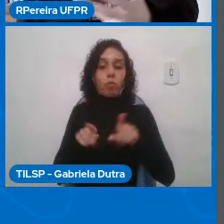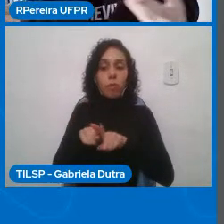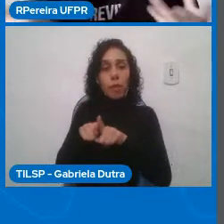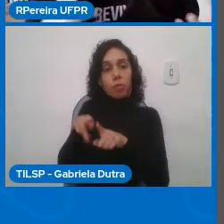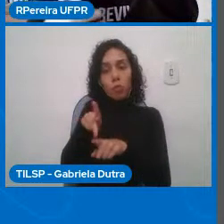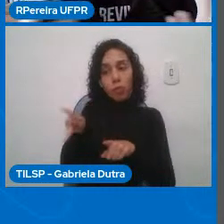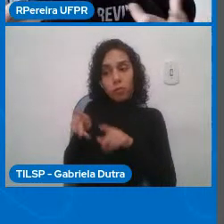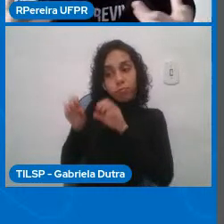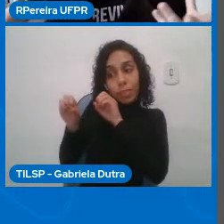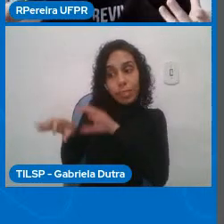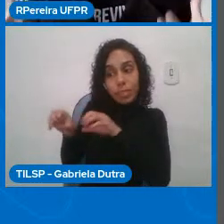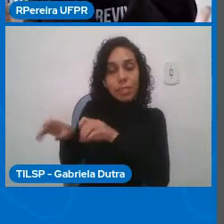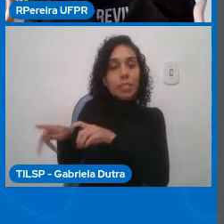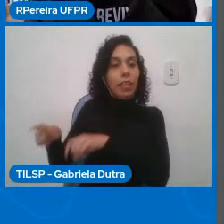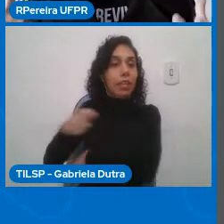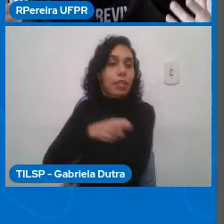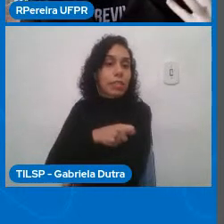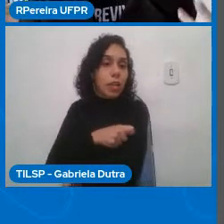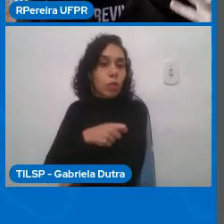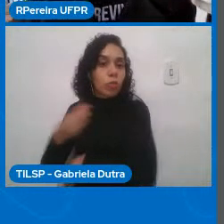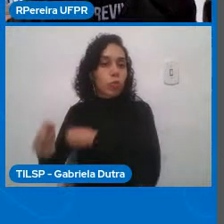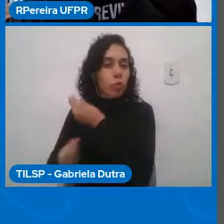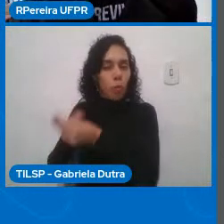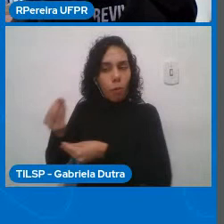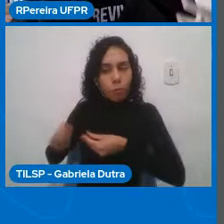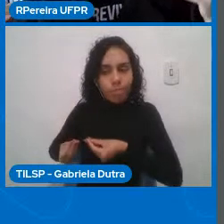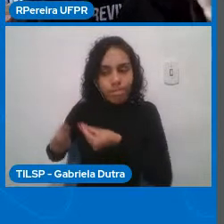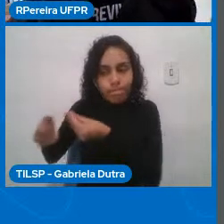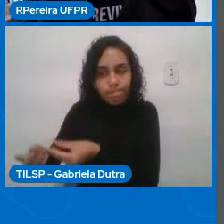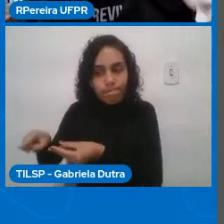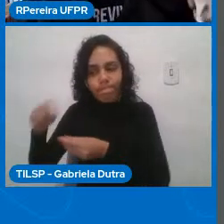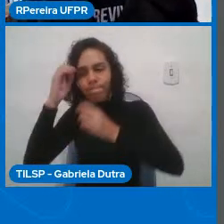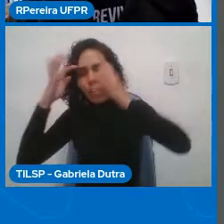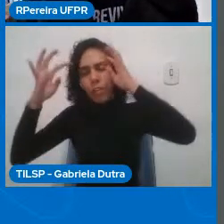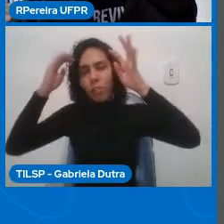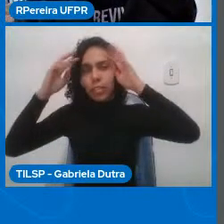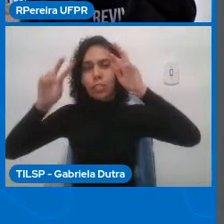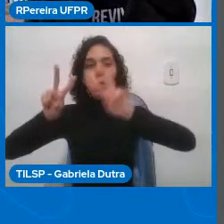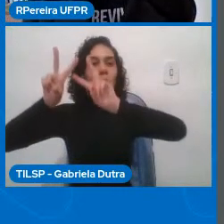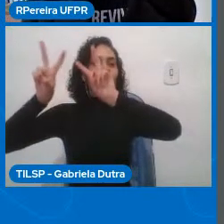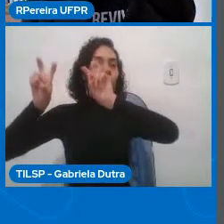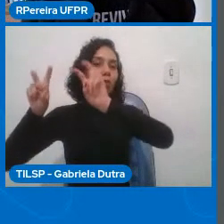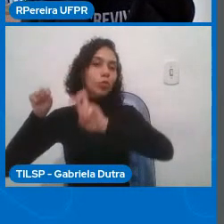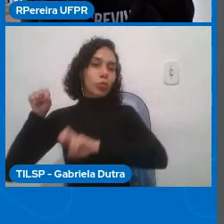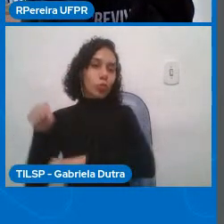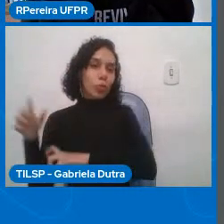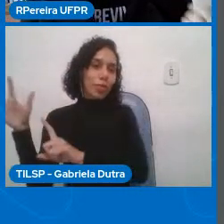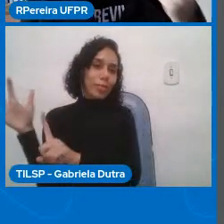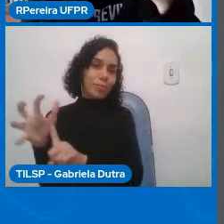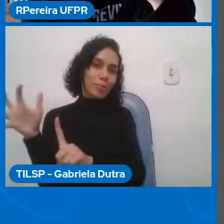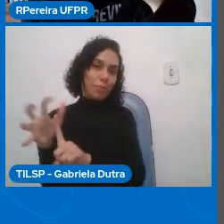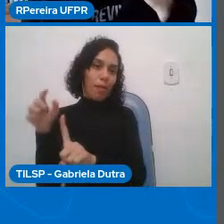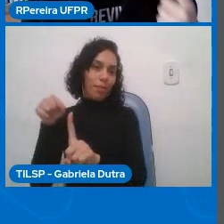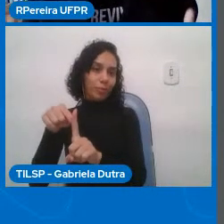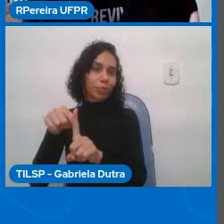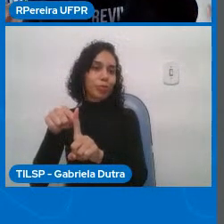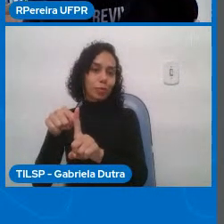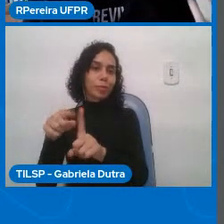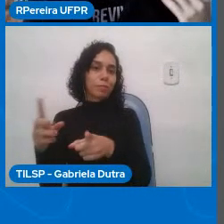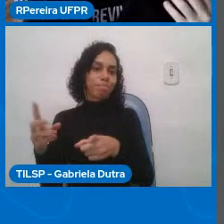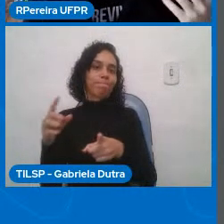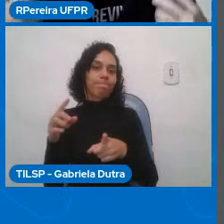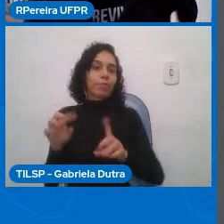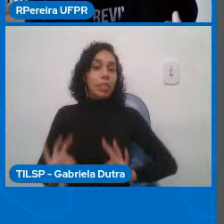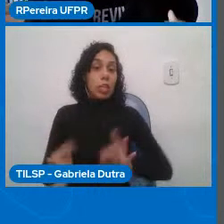querendo falar impacto como é que eu vou entender que eu tenho que fazer algo ou os possíveis impactos de algo nós ainda estamos numa